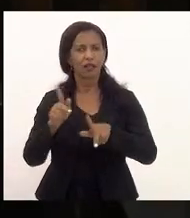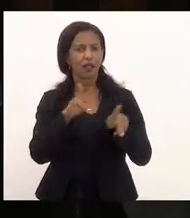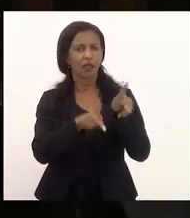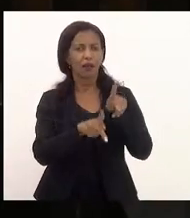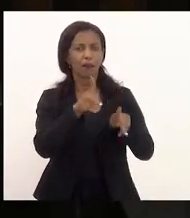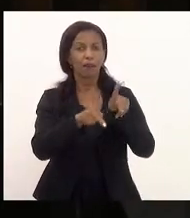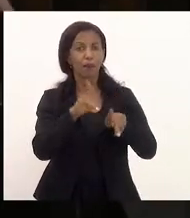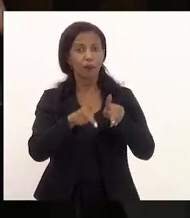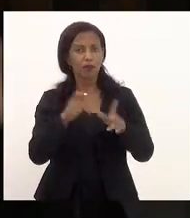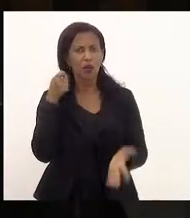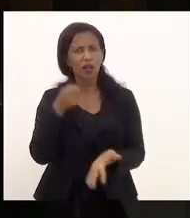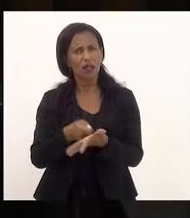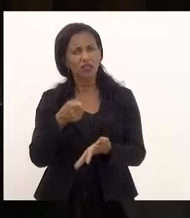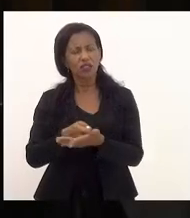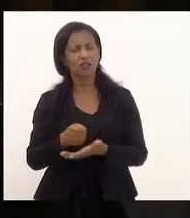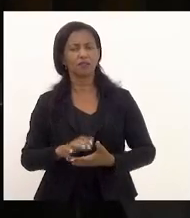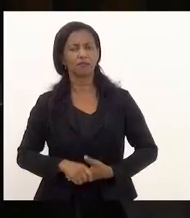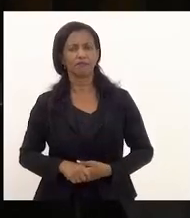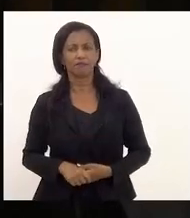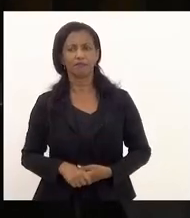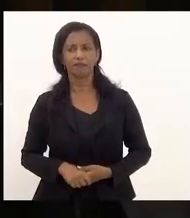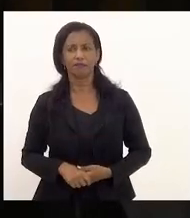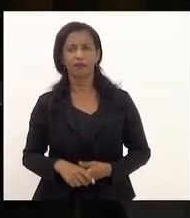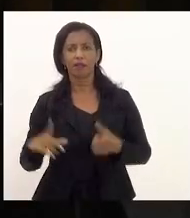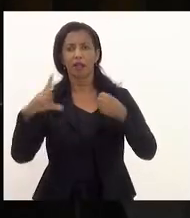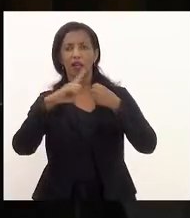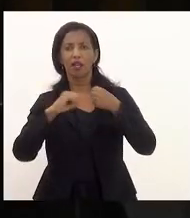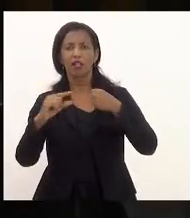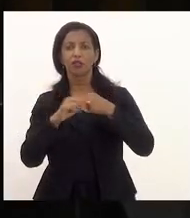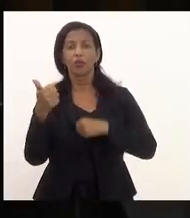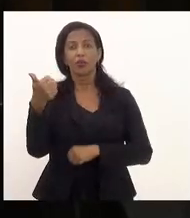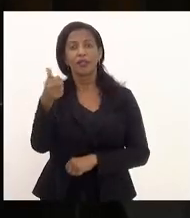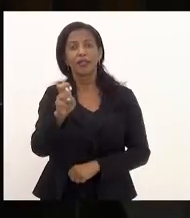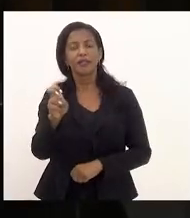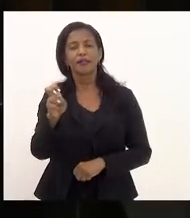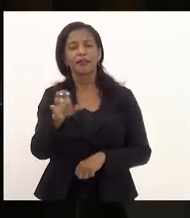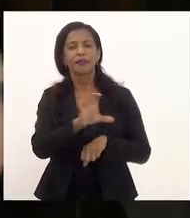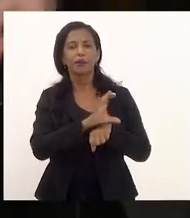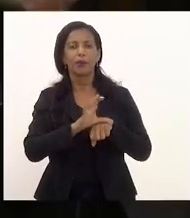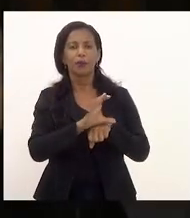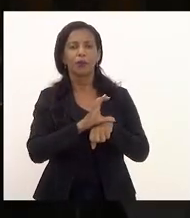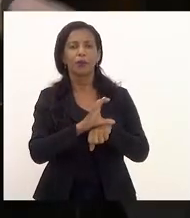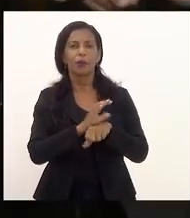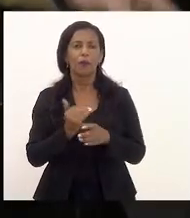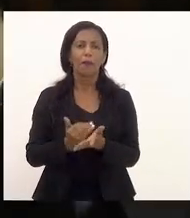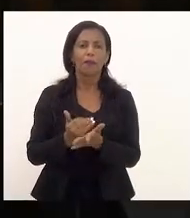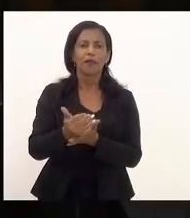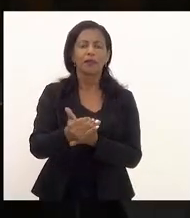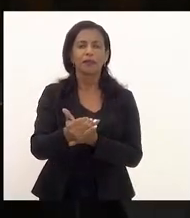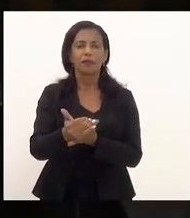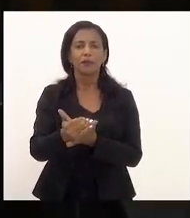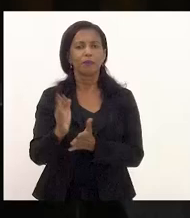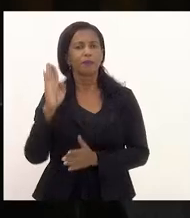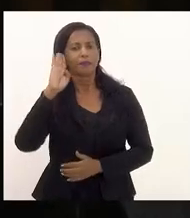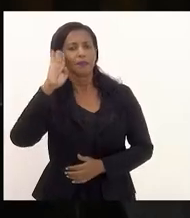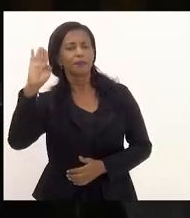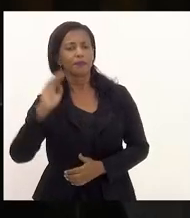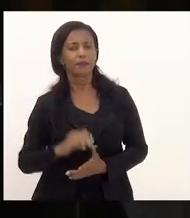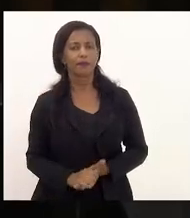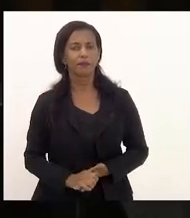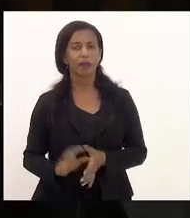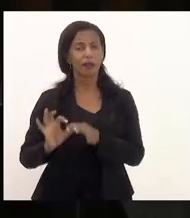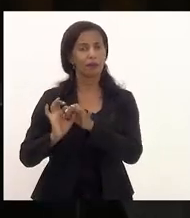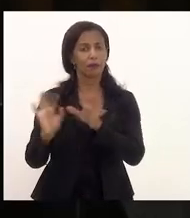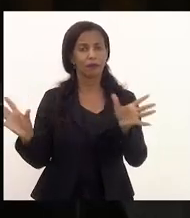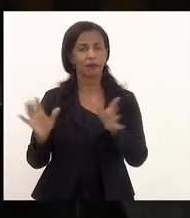população garantida no artigo 5º da Constituição como princípio fundamental à